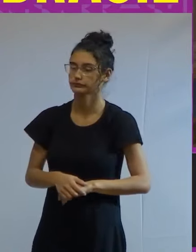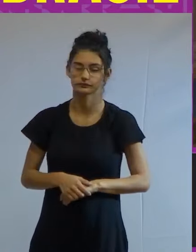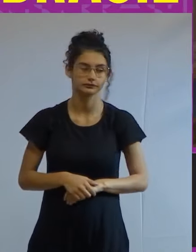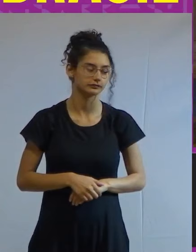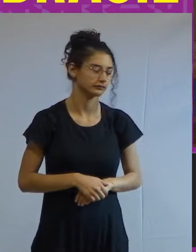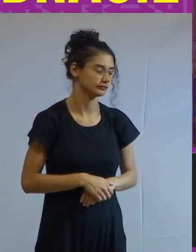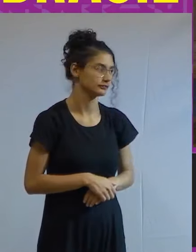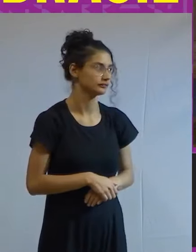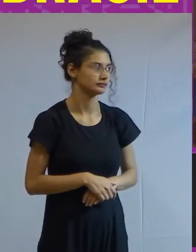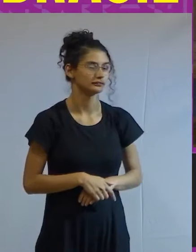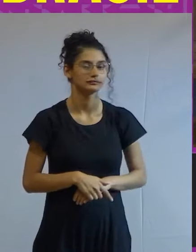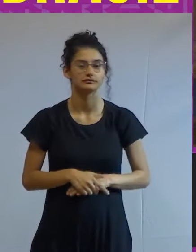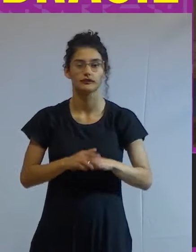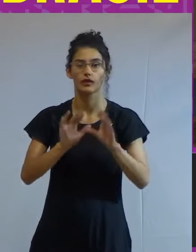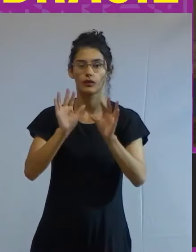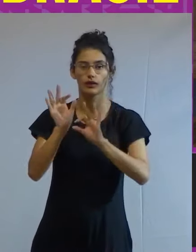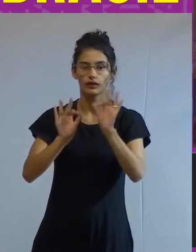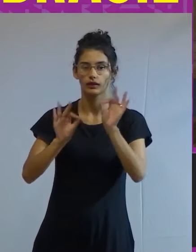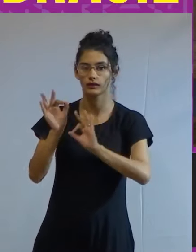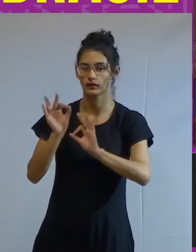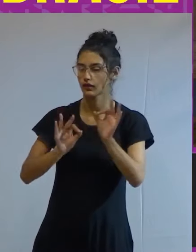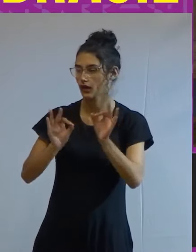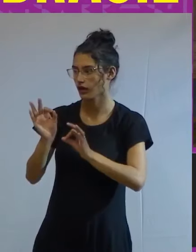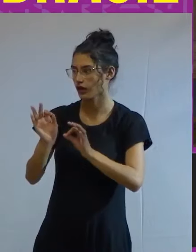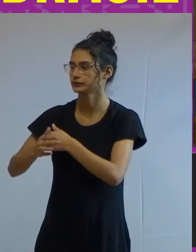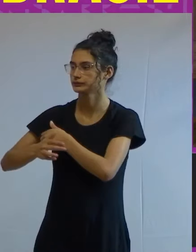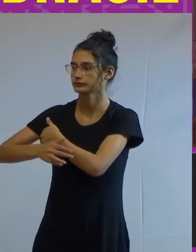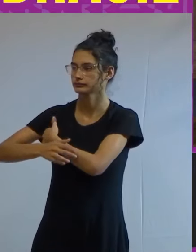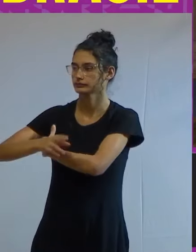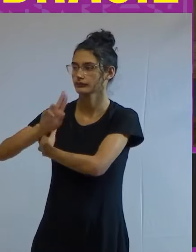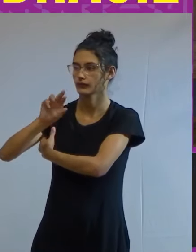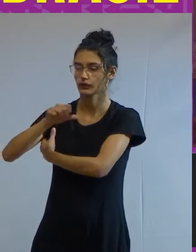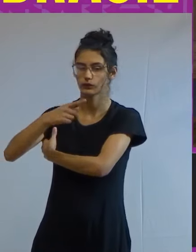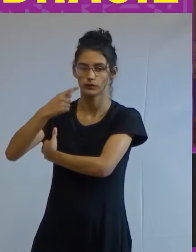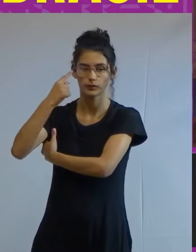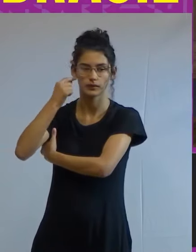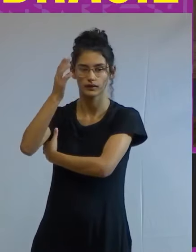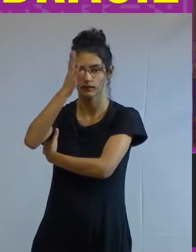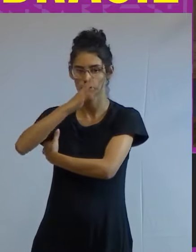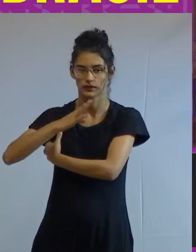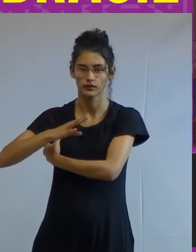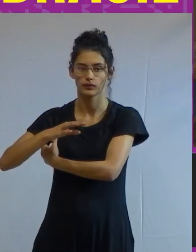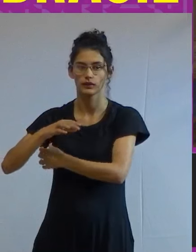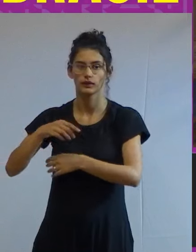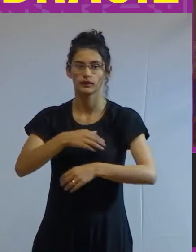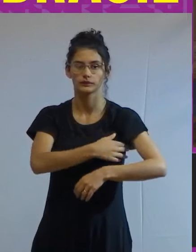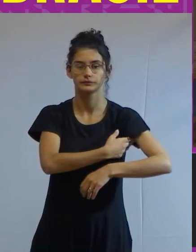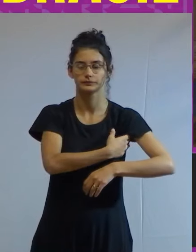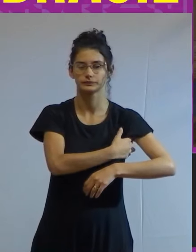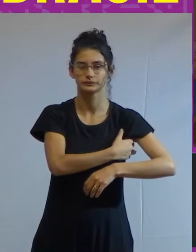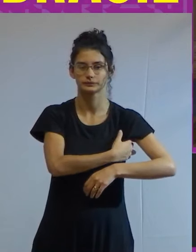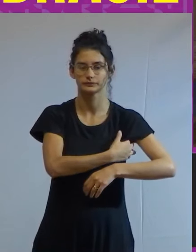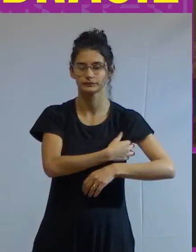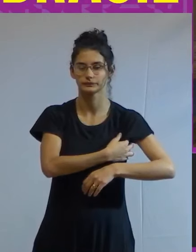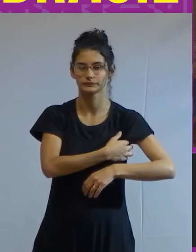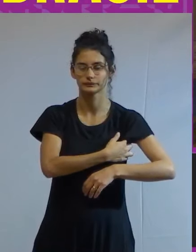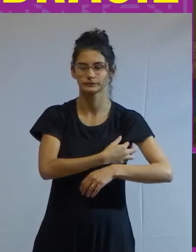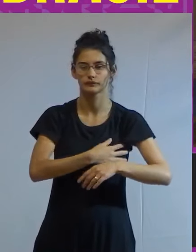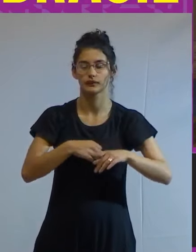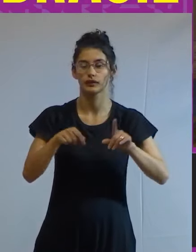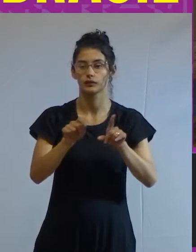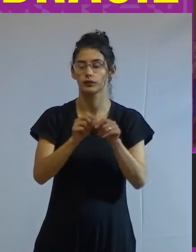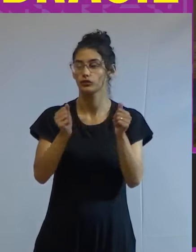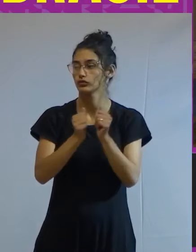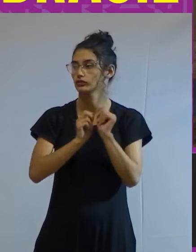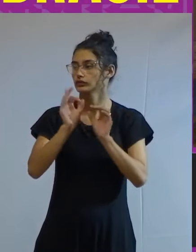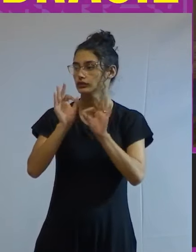organizaram esse USP pensa Brasil e que também estavam na